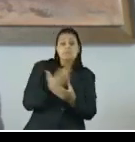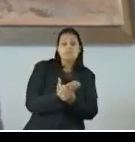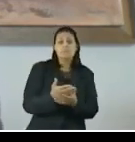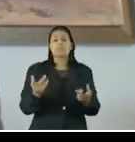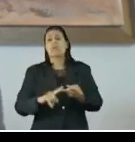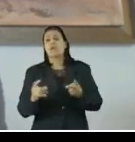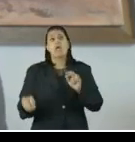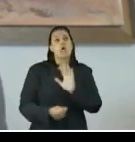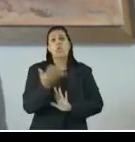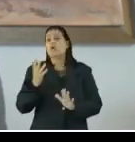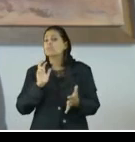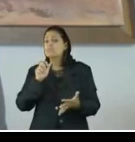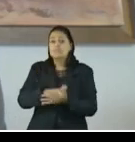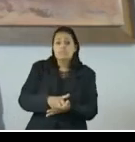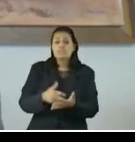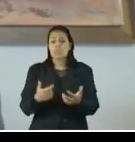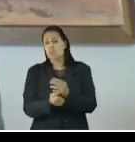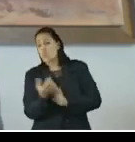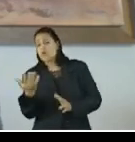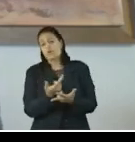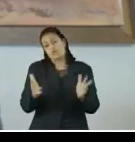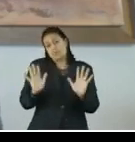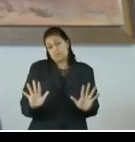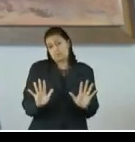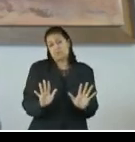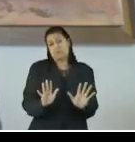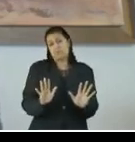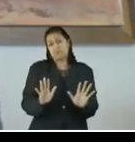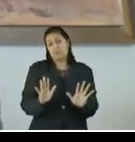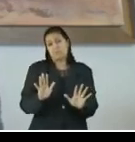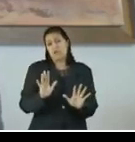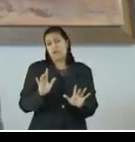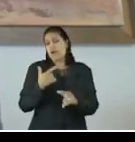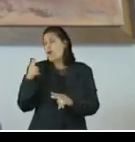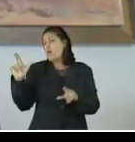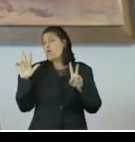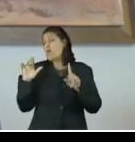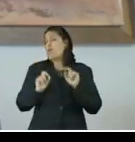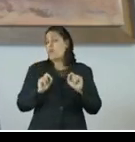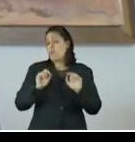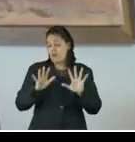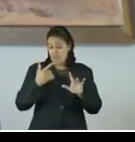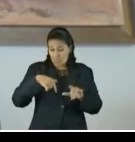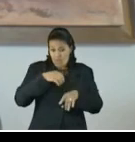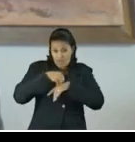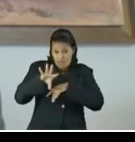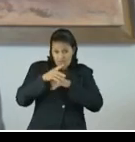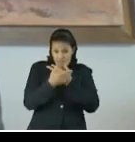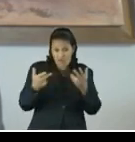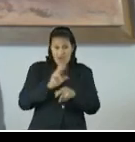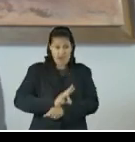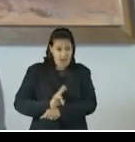aplicadas. Mas a verdade, ministro Benjamin, é que quando nós falamos de uma auditoria